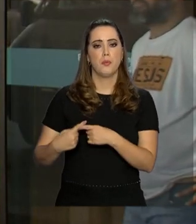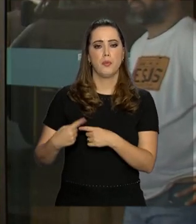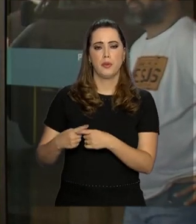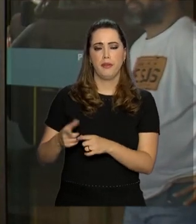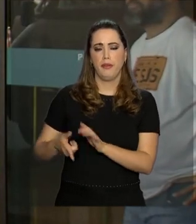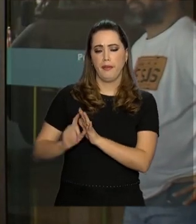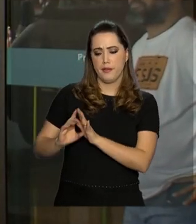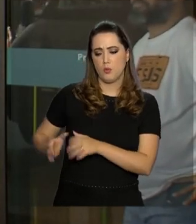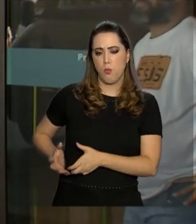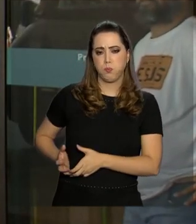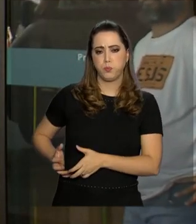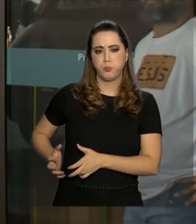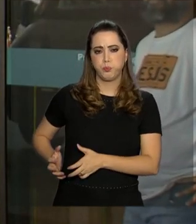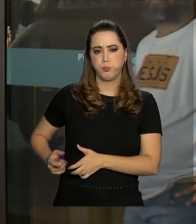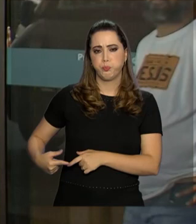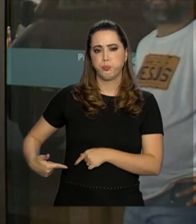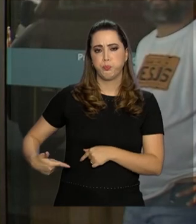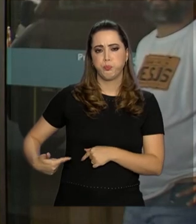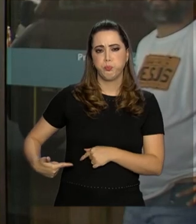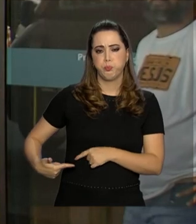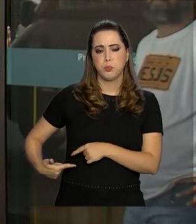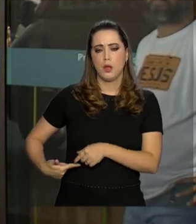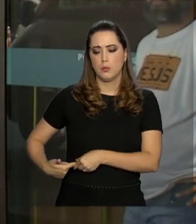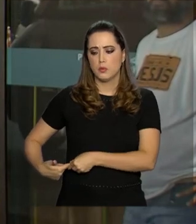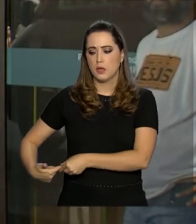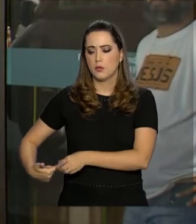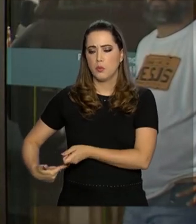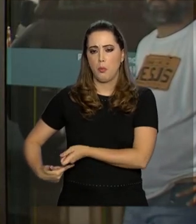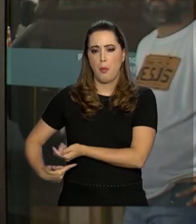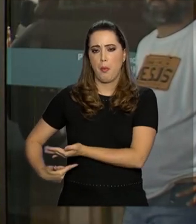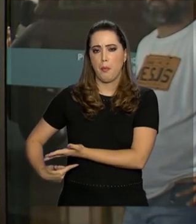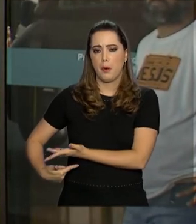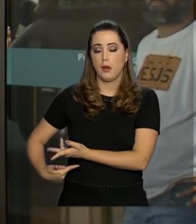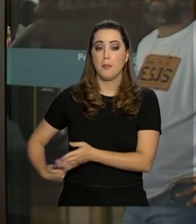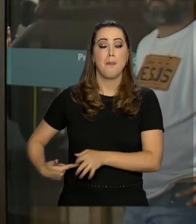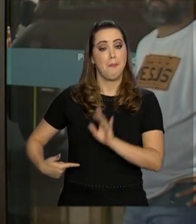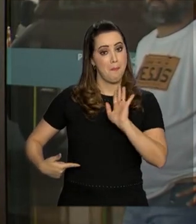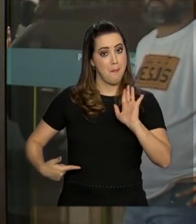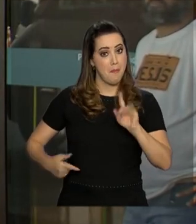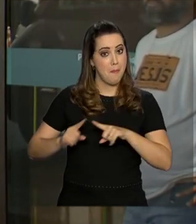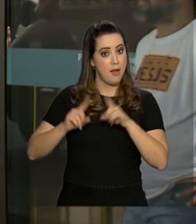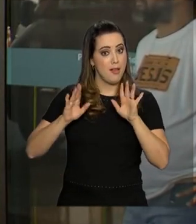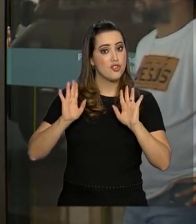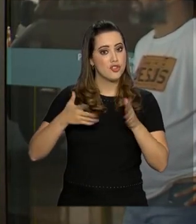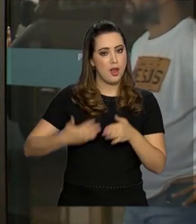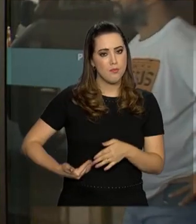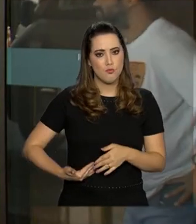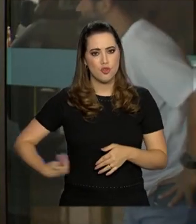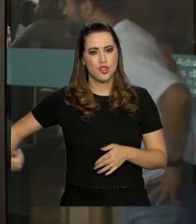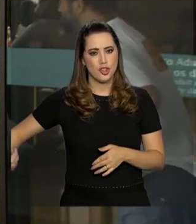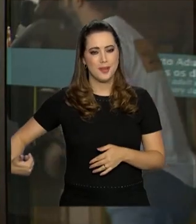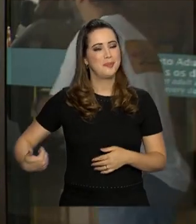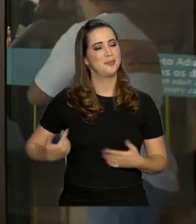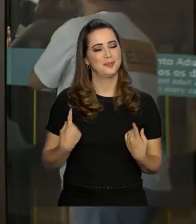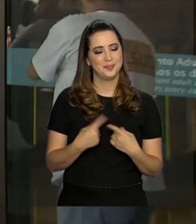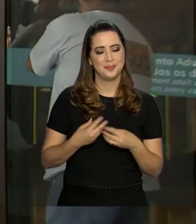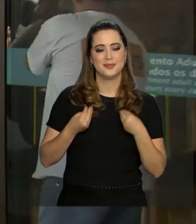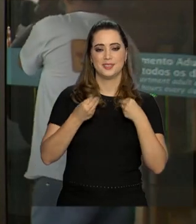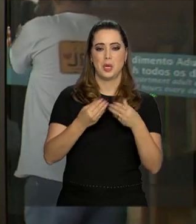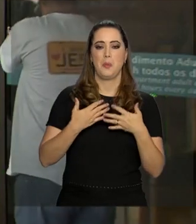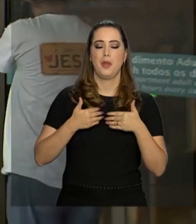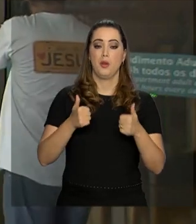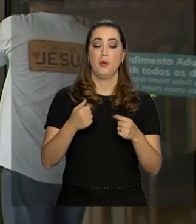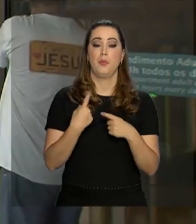se acumulado ali E o porta-voz da Presidência informou que esse dreno já pôde ser retirado, trazendo mais conforto para o Presidente da República